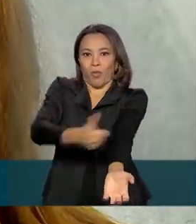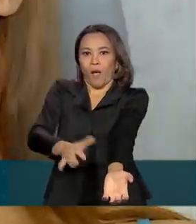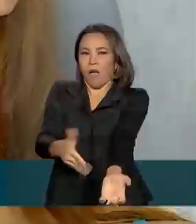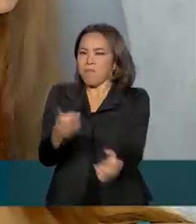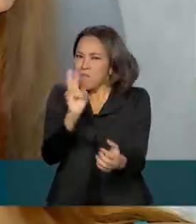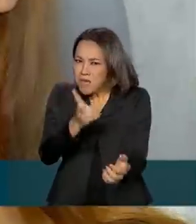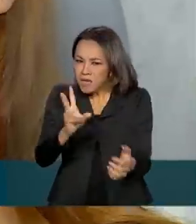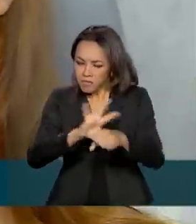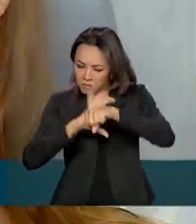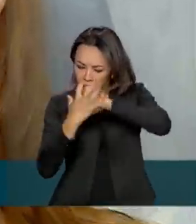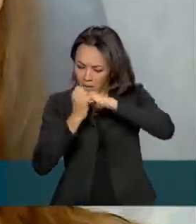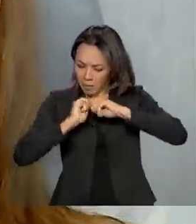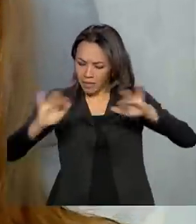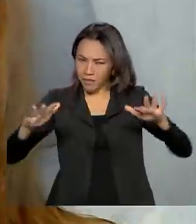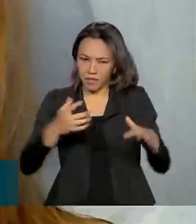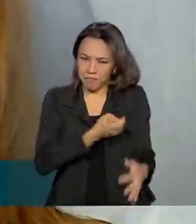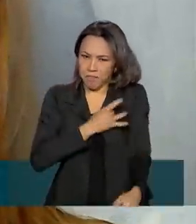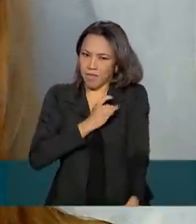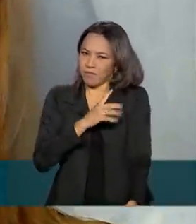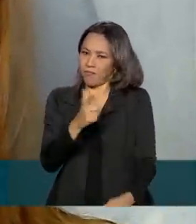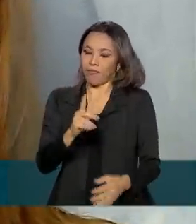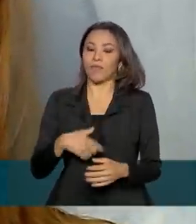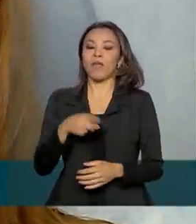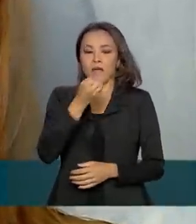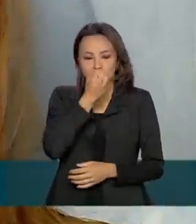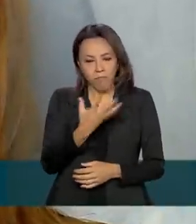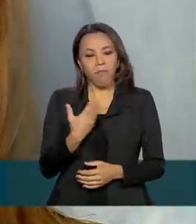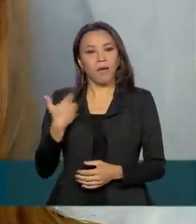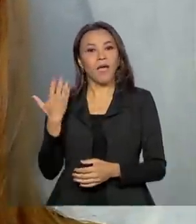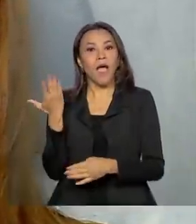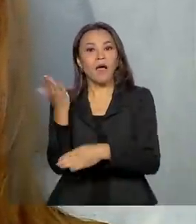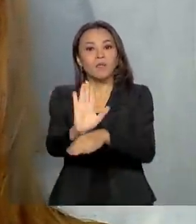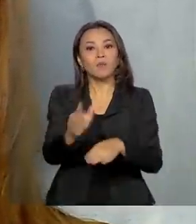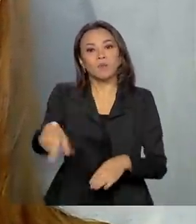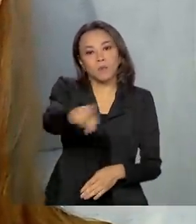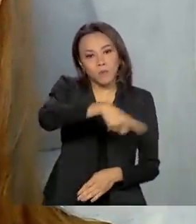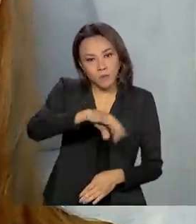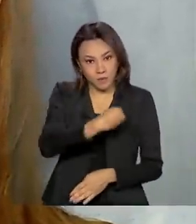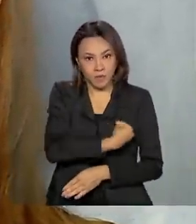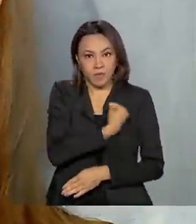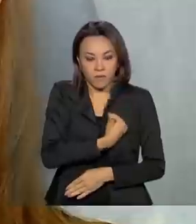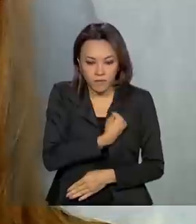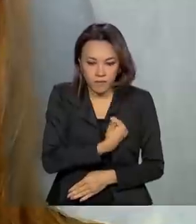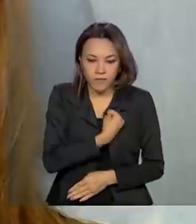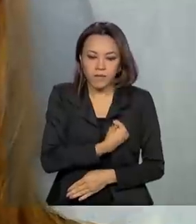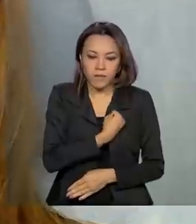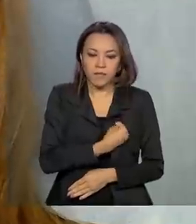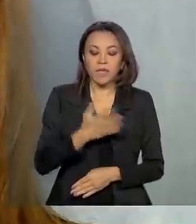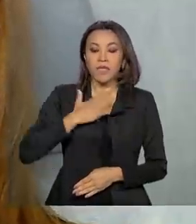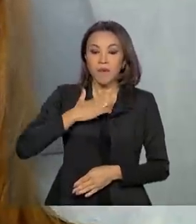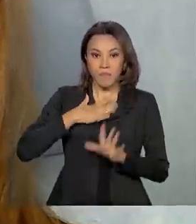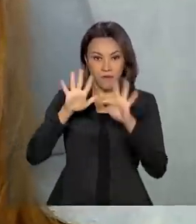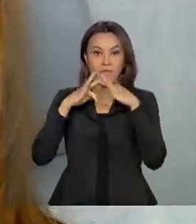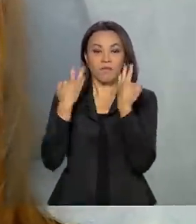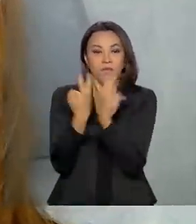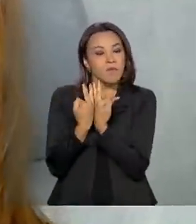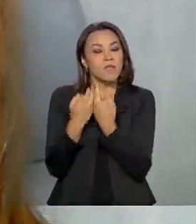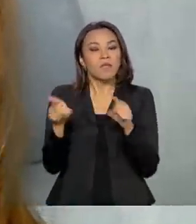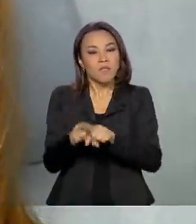pandemia. É gratificante doar, porque salvou vidas, né? E já teve pessoas na minha família que precisou